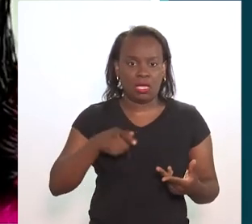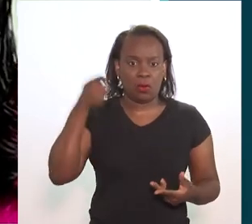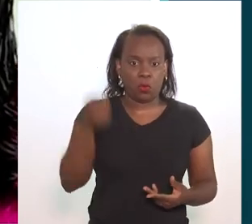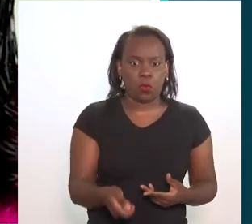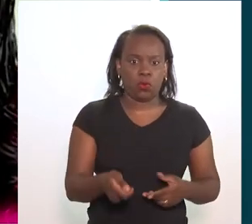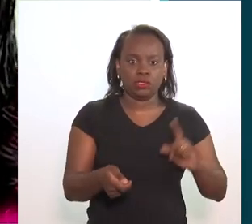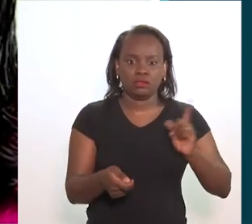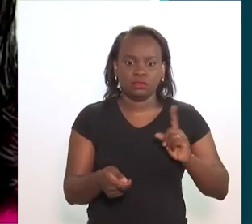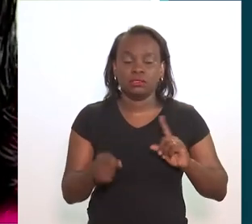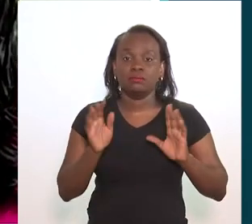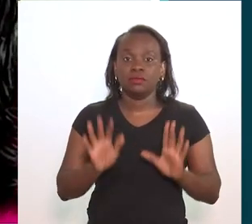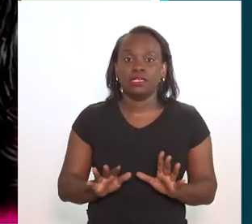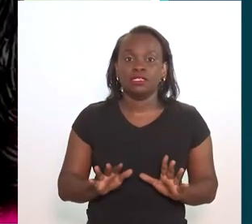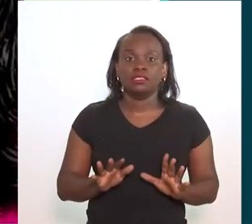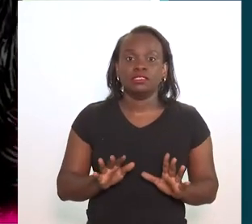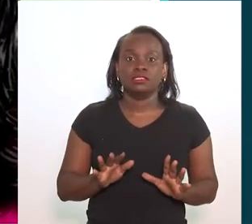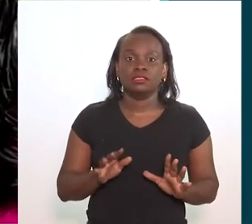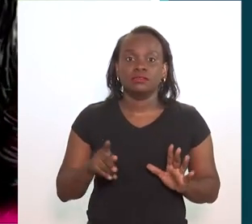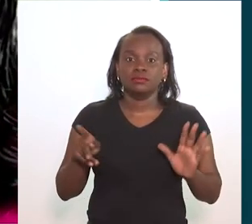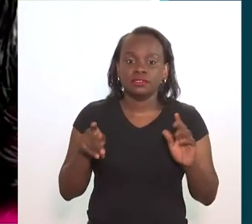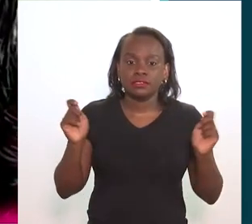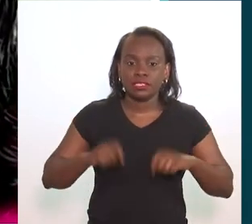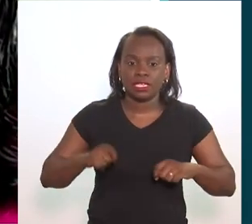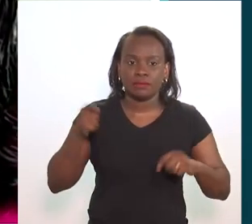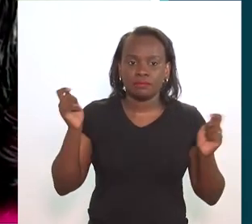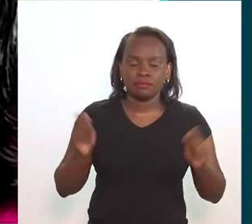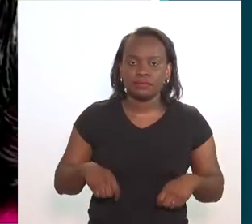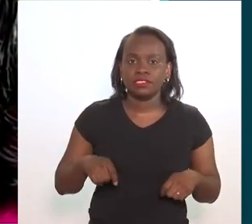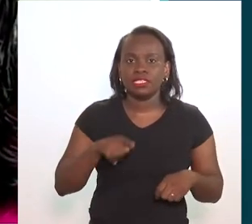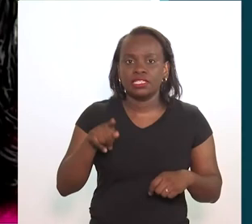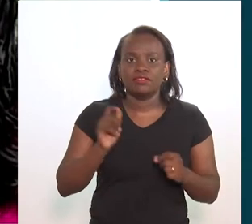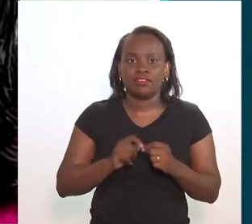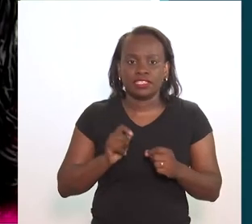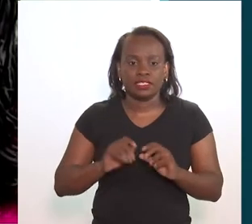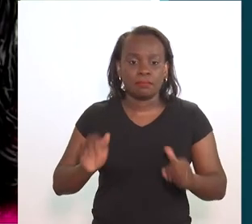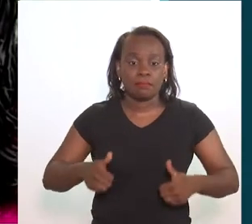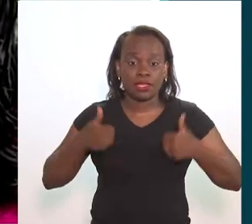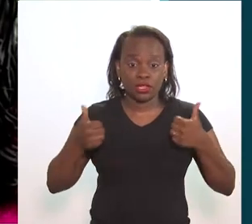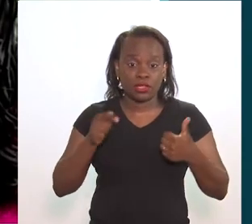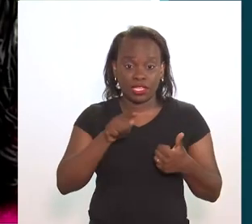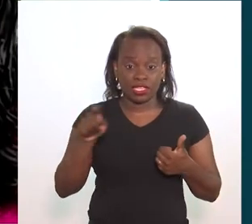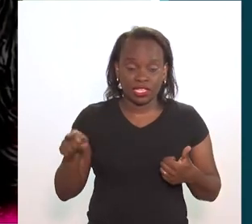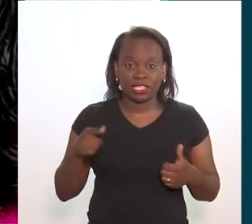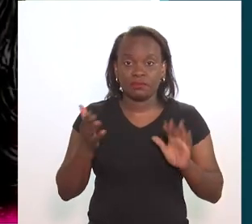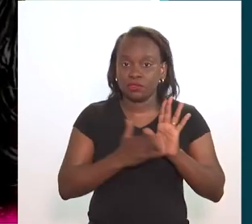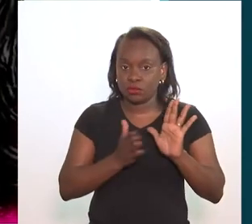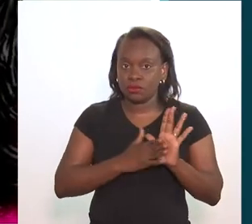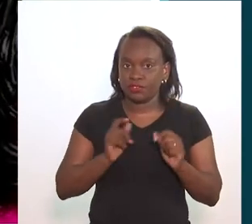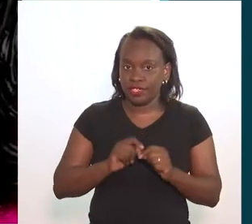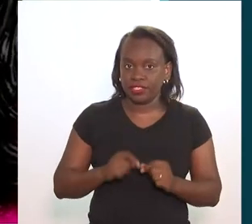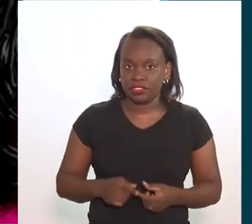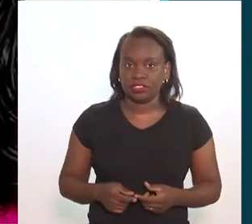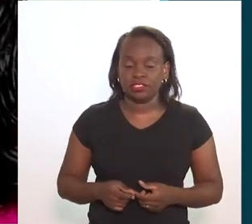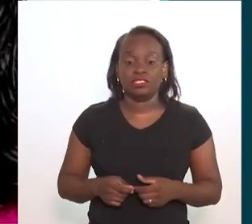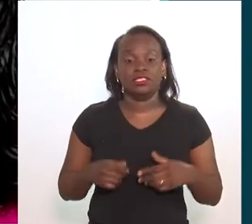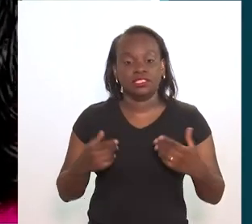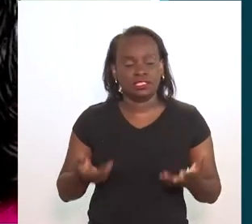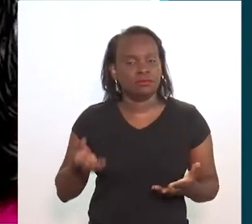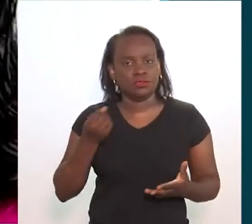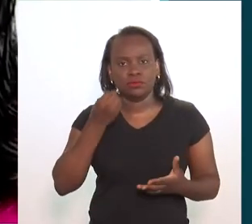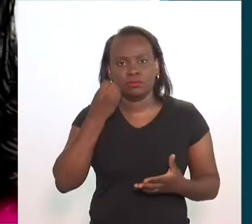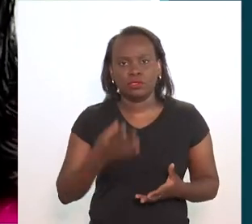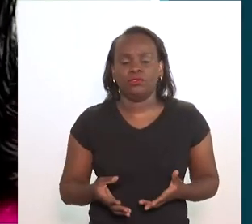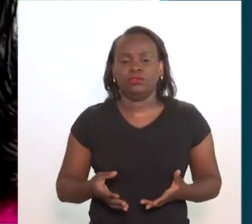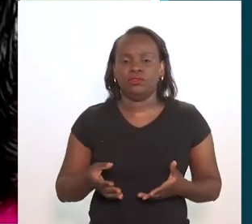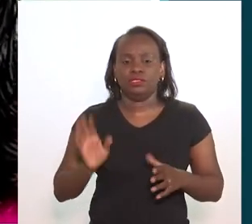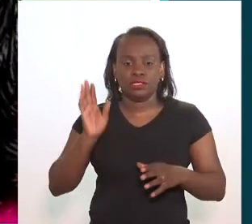gente percebe que o aluno se compromete com alguma coisa, não uma coisa impositiva, mas uma coisa de possibilidade